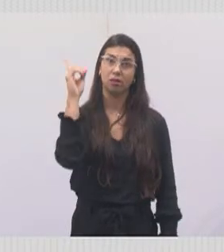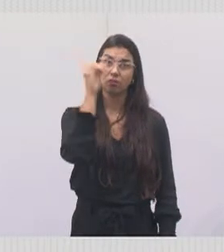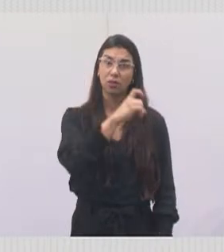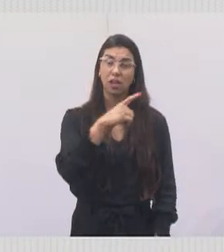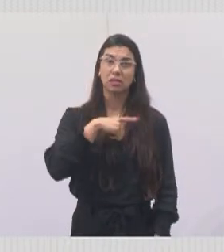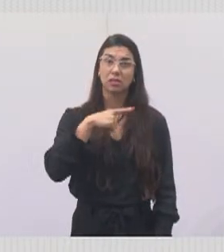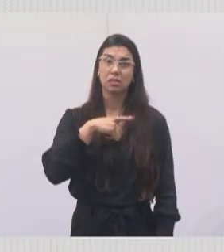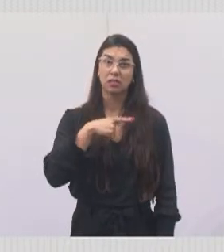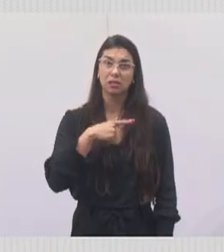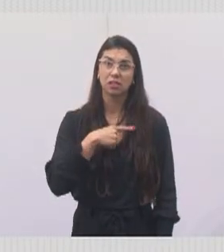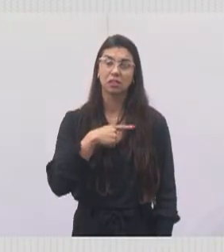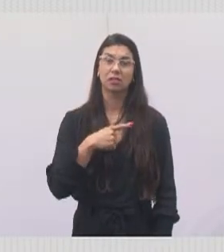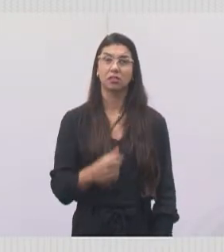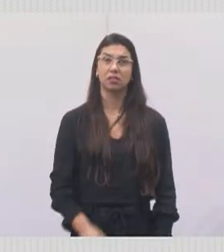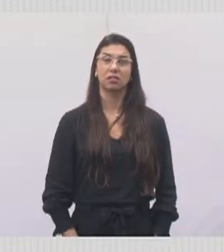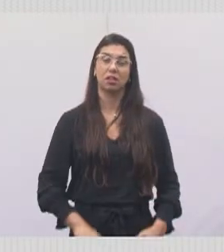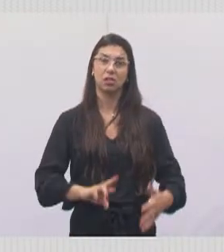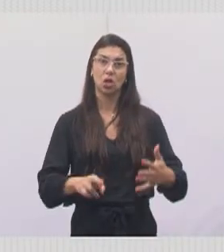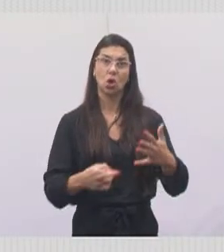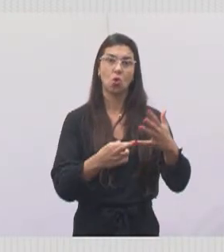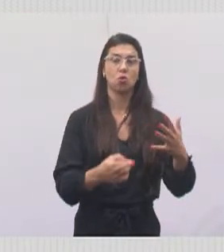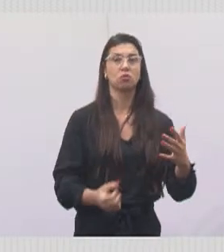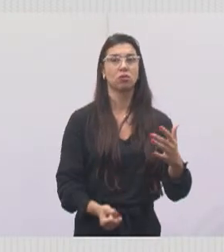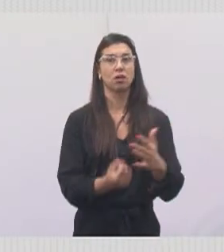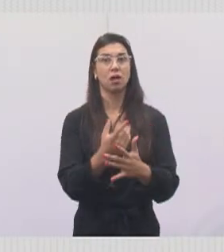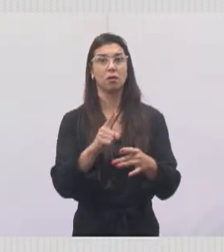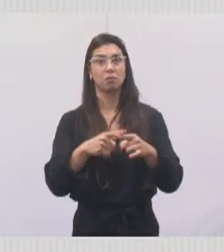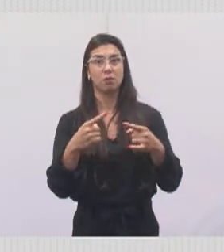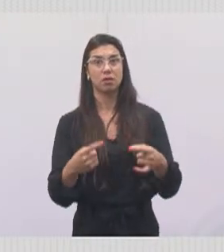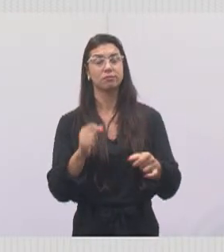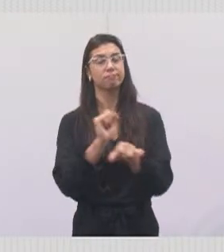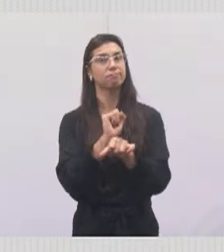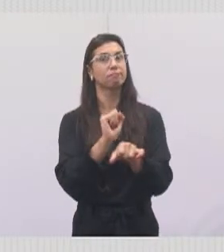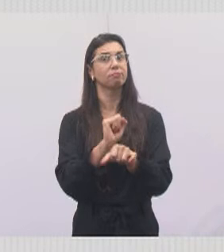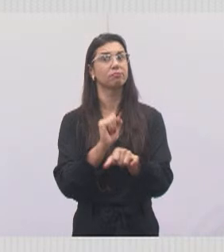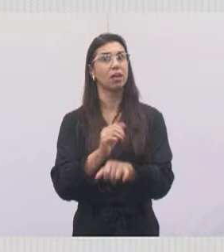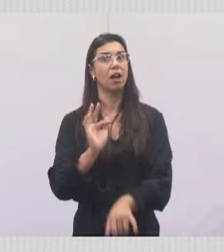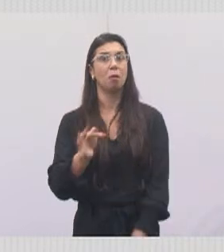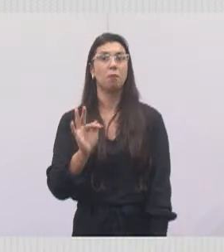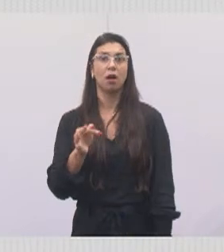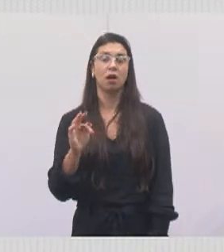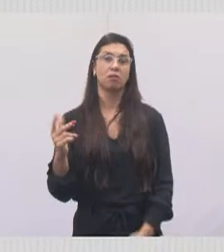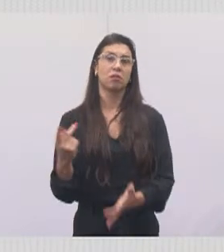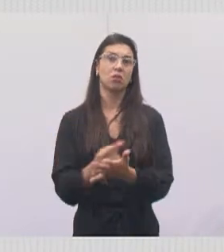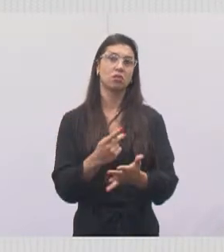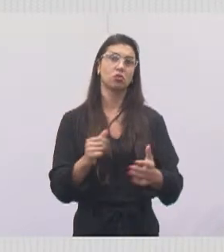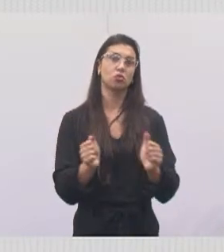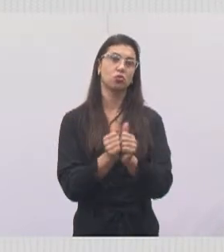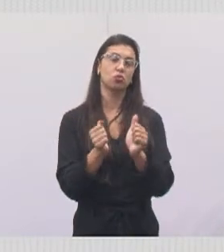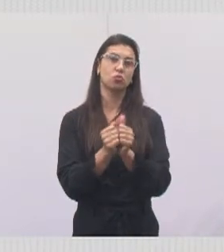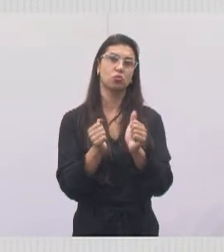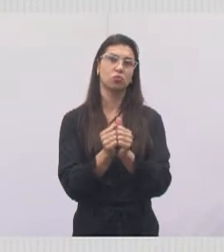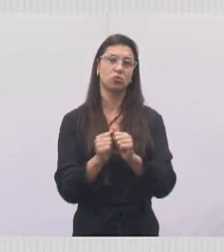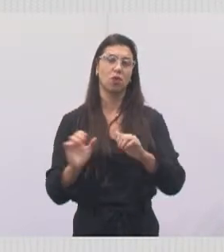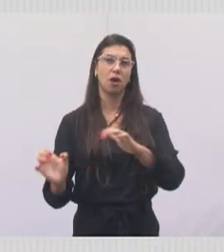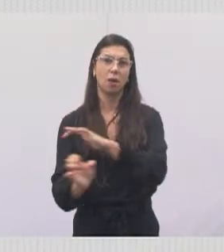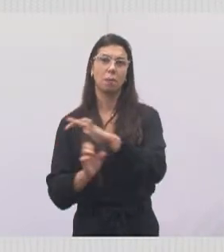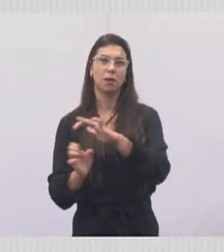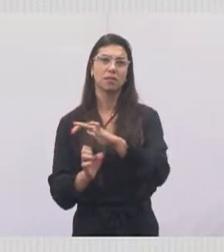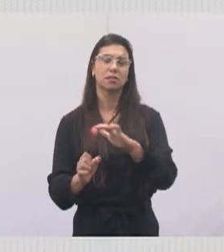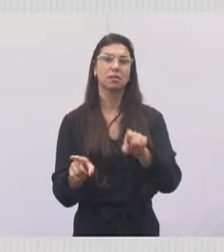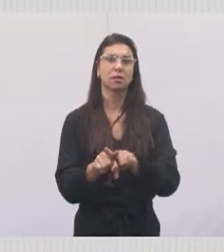a dificuldade de estar montando recurso, então a gente espera que o mais breve possível a mobilidade urbana juntamente à empresa seja